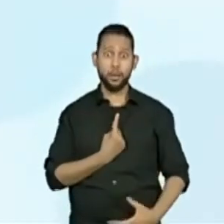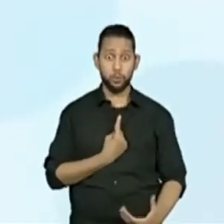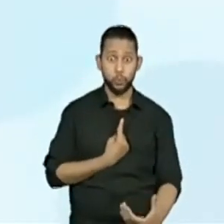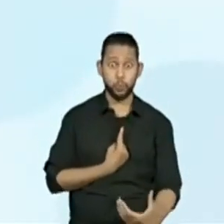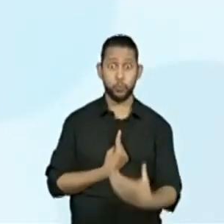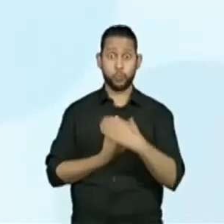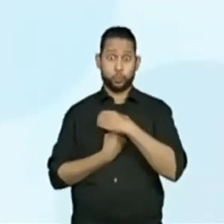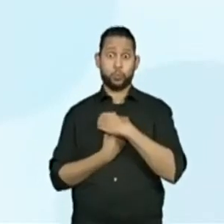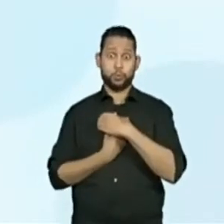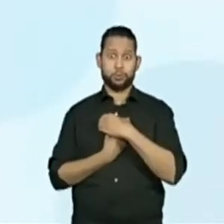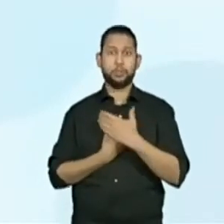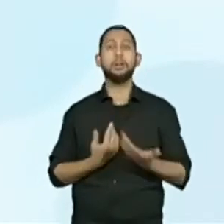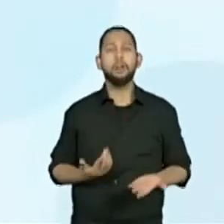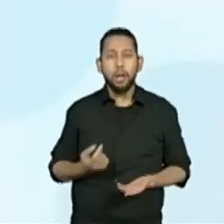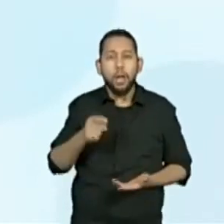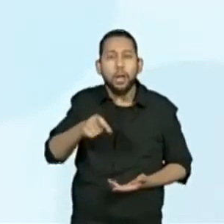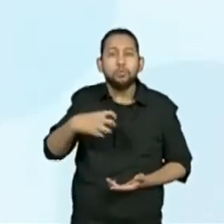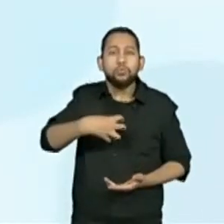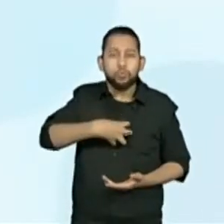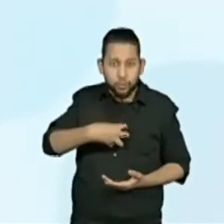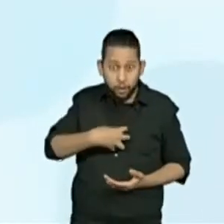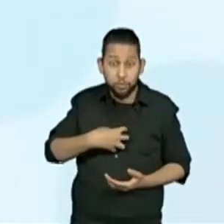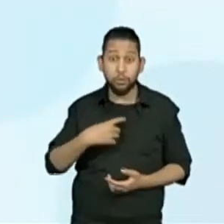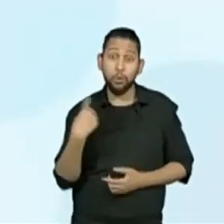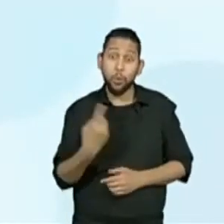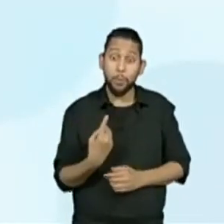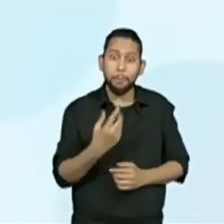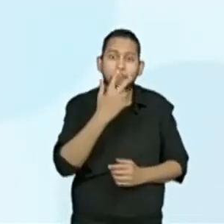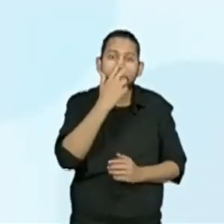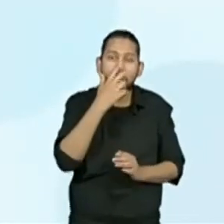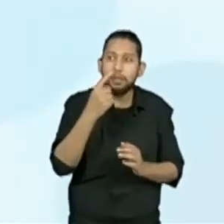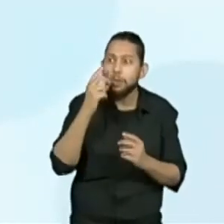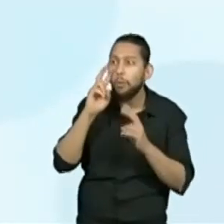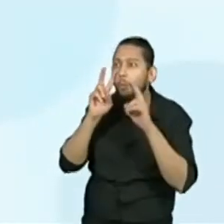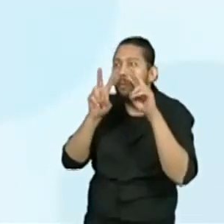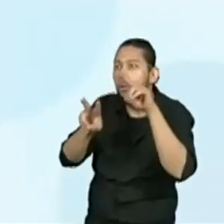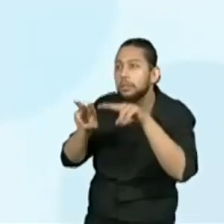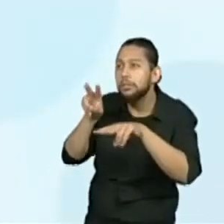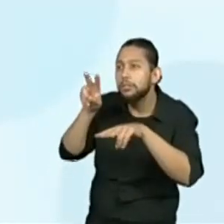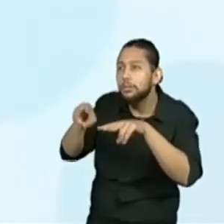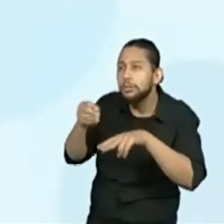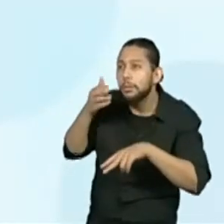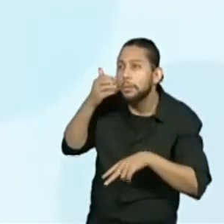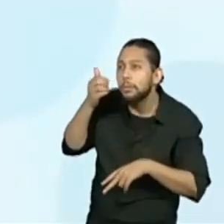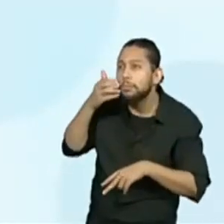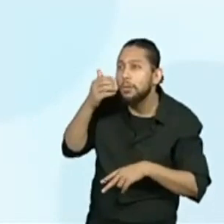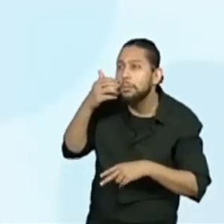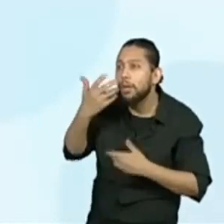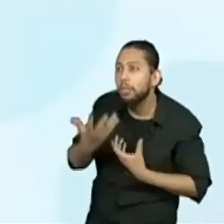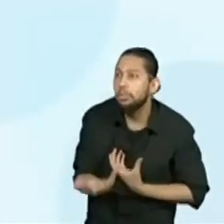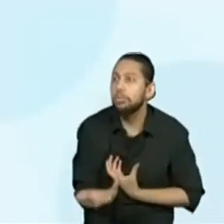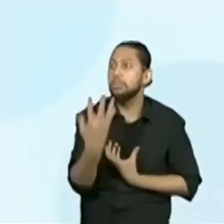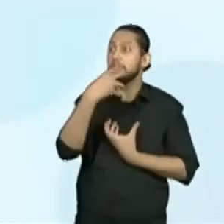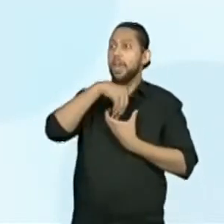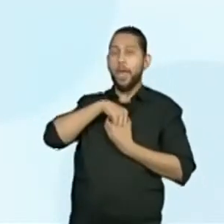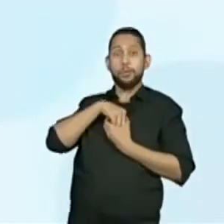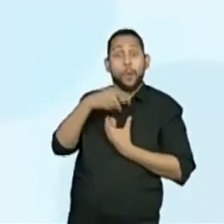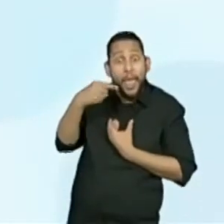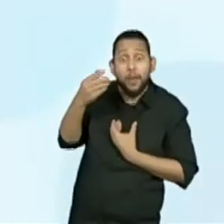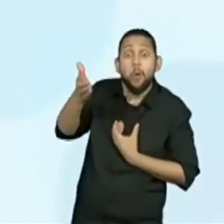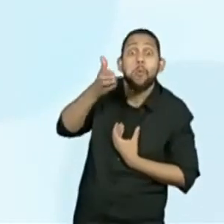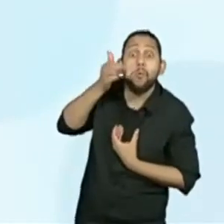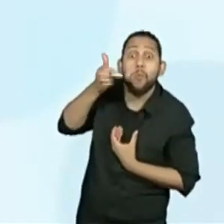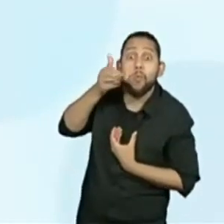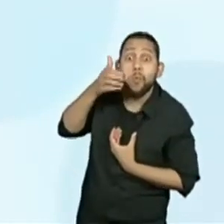poeta. Ou a maneira pela qual o mundo exterior se converte em vivência interior. Tudo que está ao